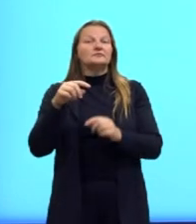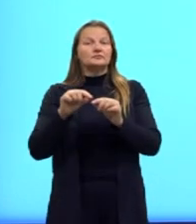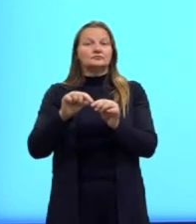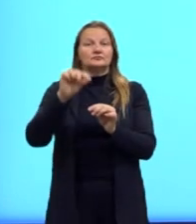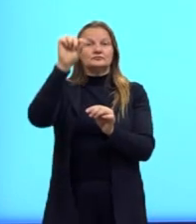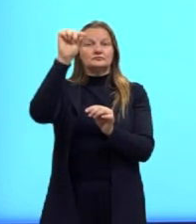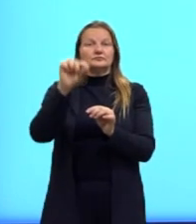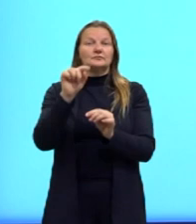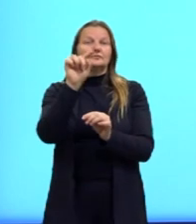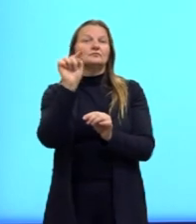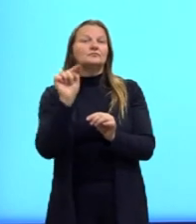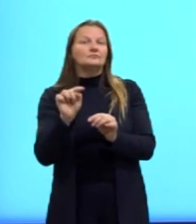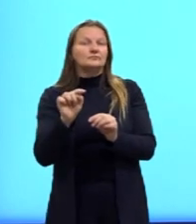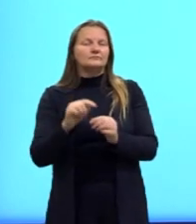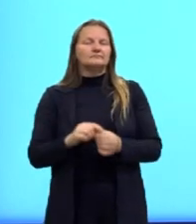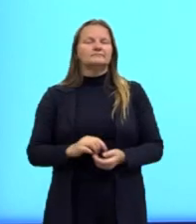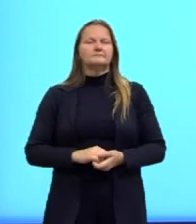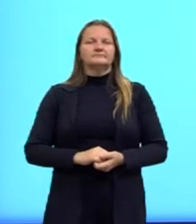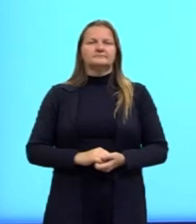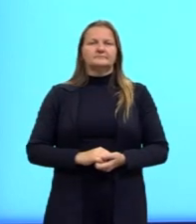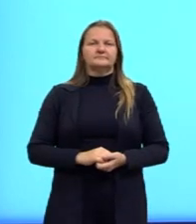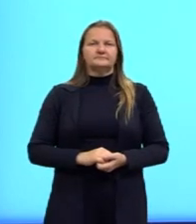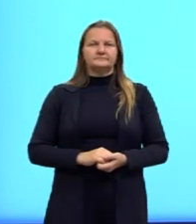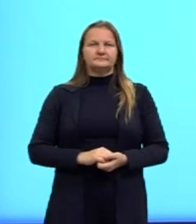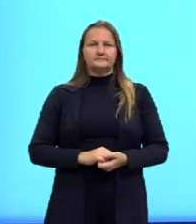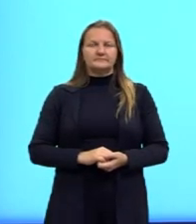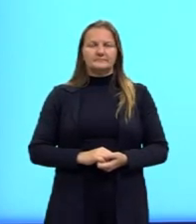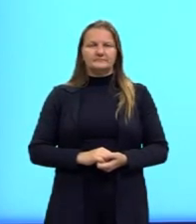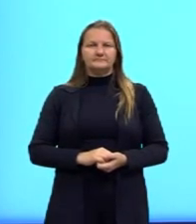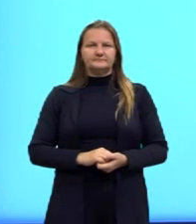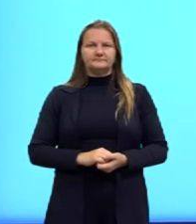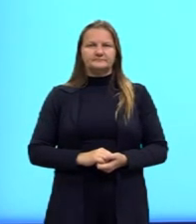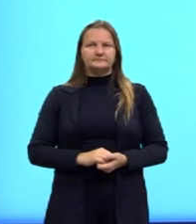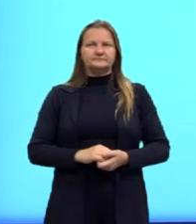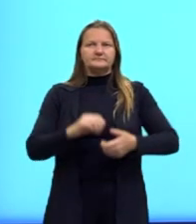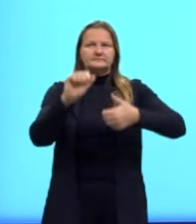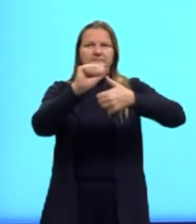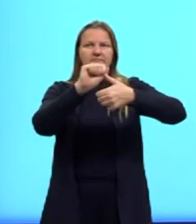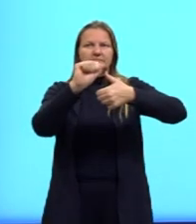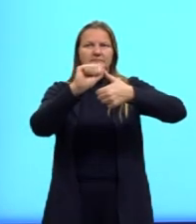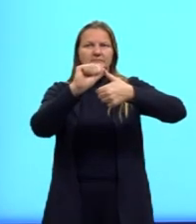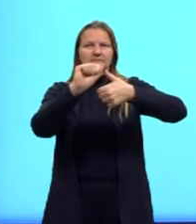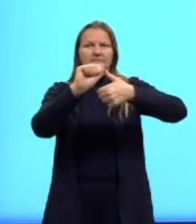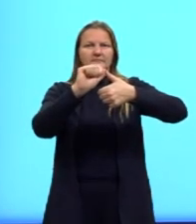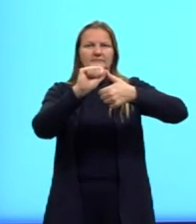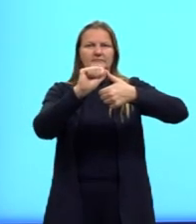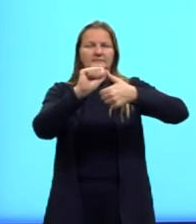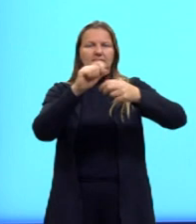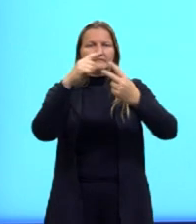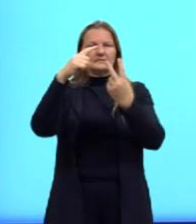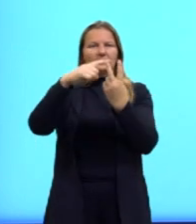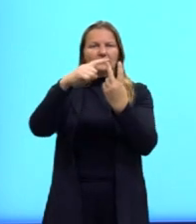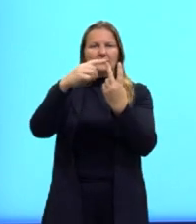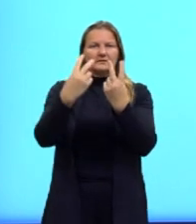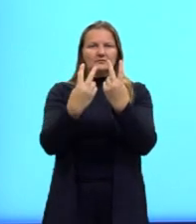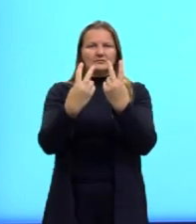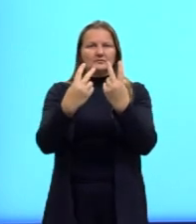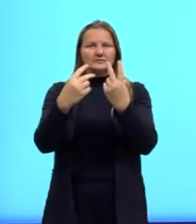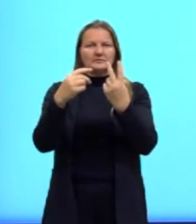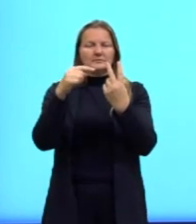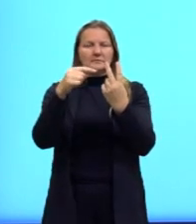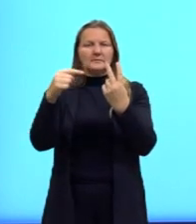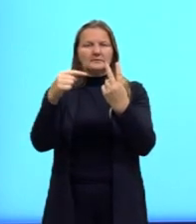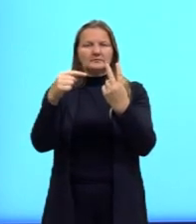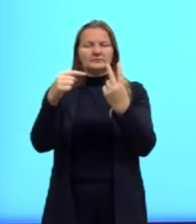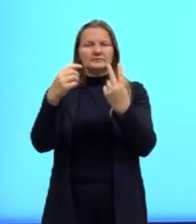é igual a... Então, nós temos as nossas alternativas. Letra A, raiz de 2, menos 0